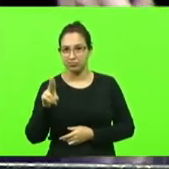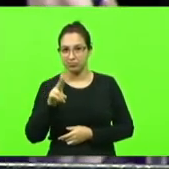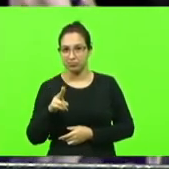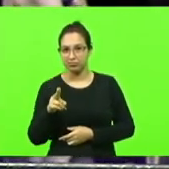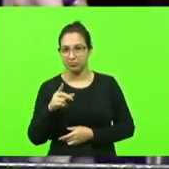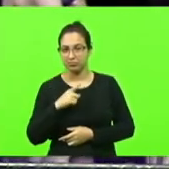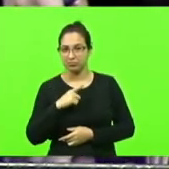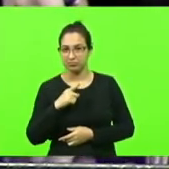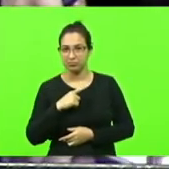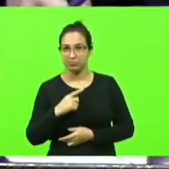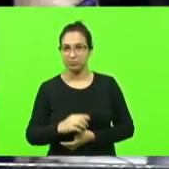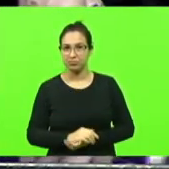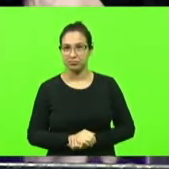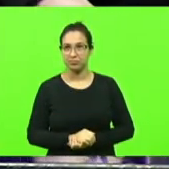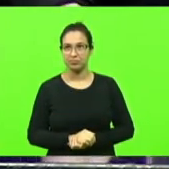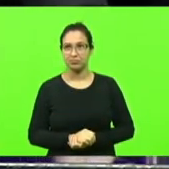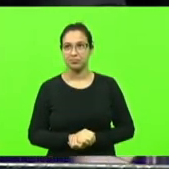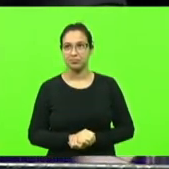pessoais